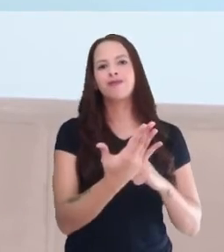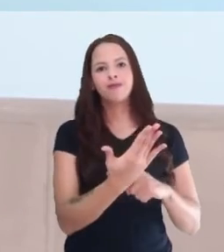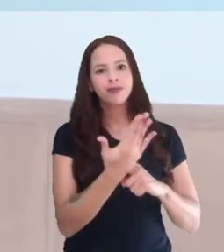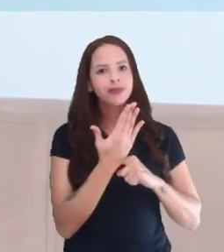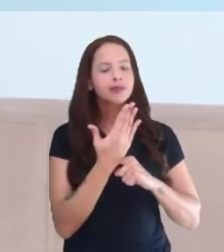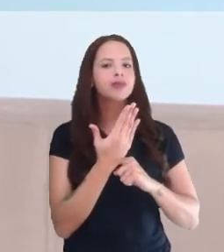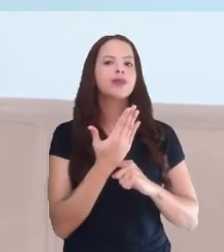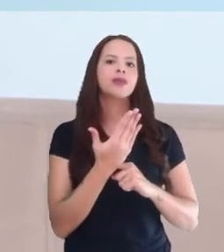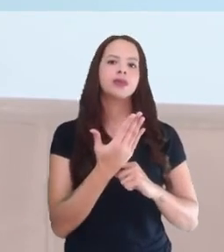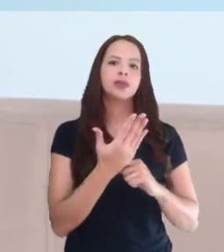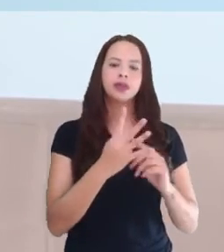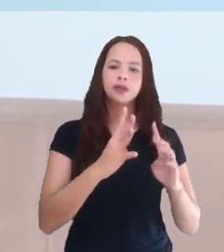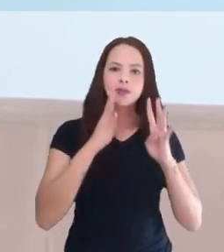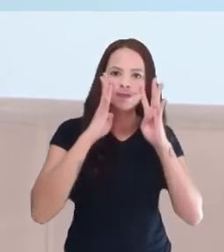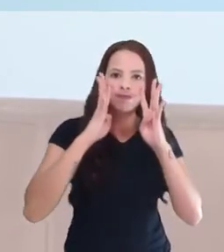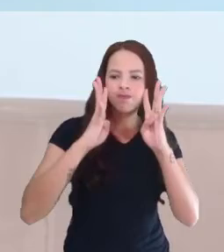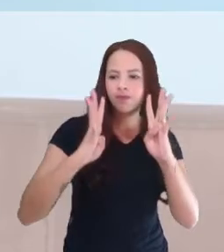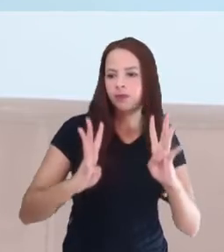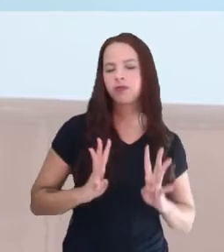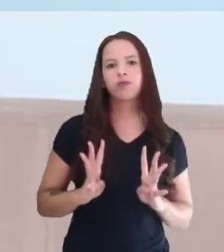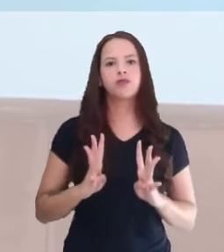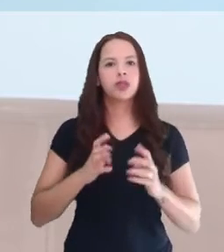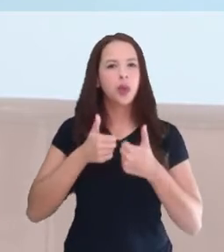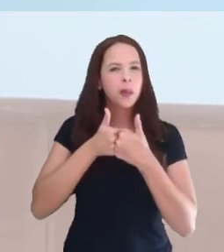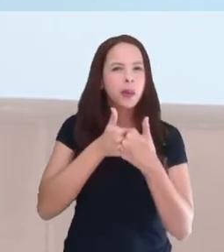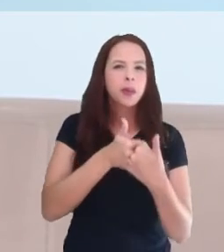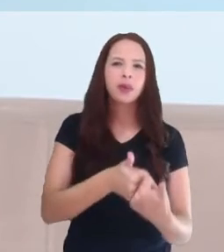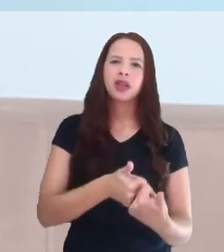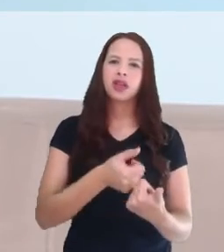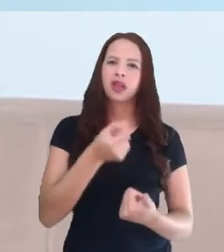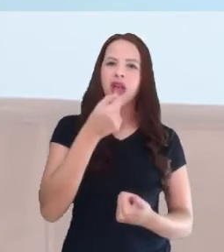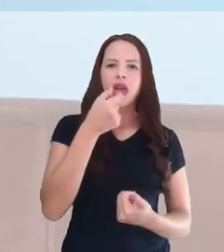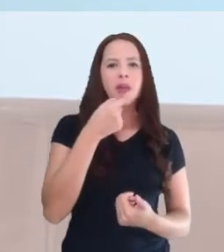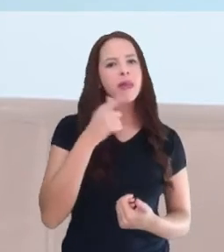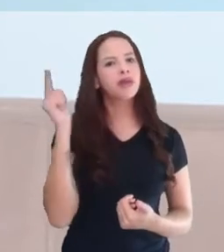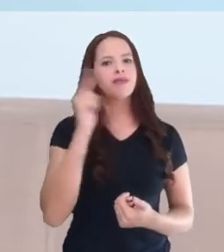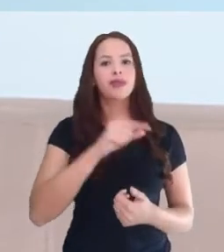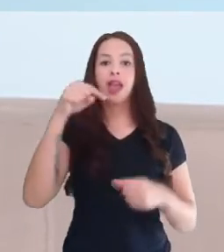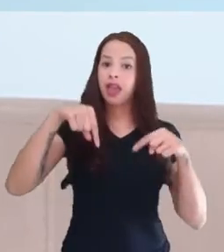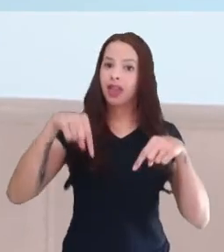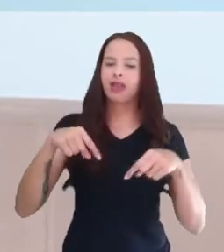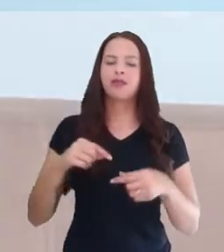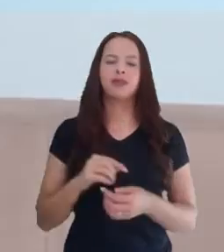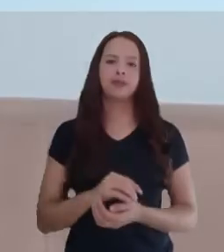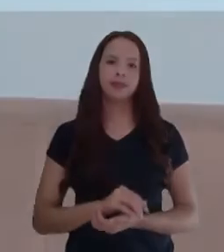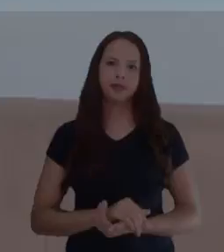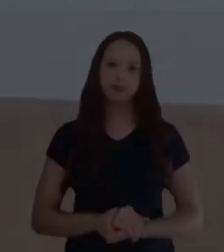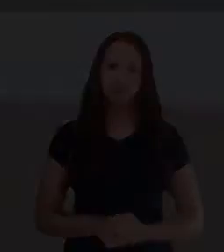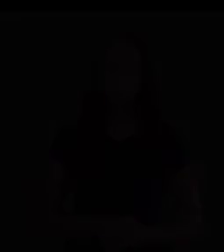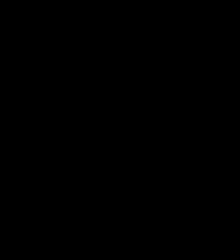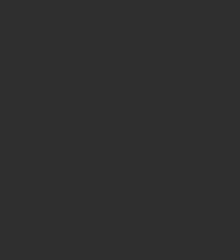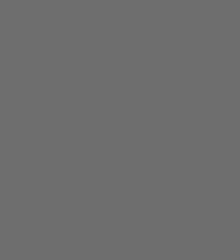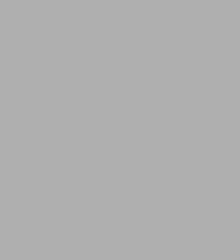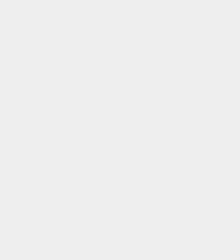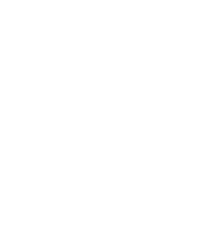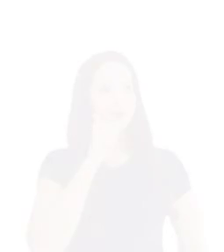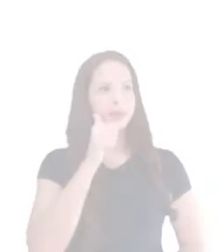por parte de atendimento, de acompanhamento, de medicamentos, de tudo.